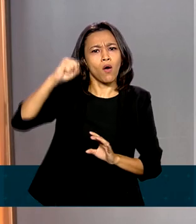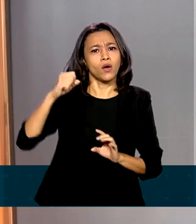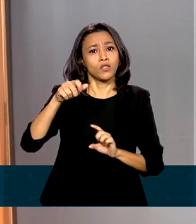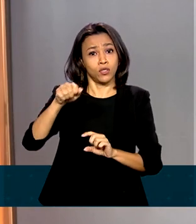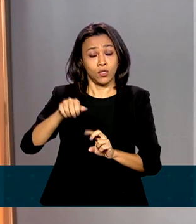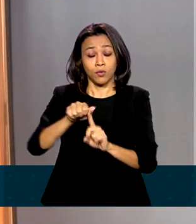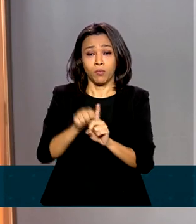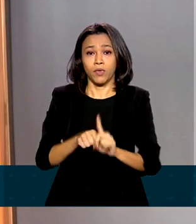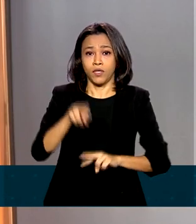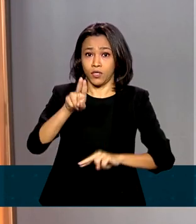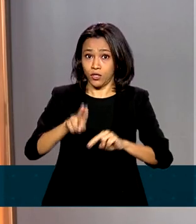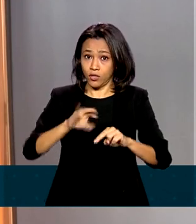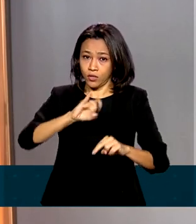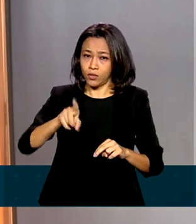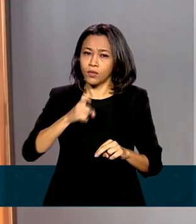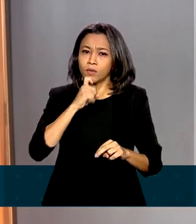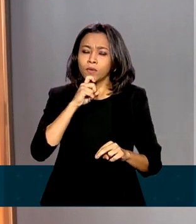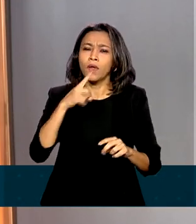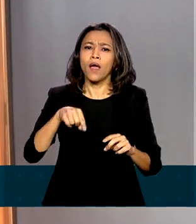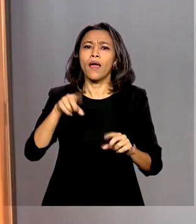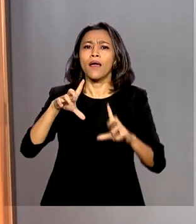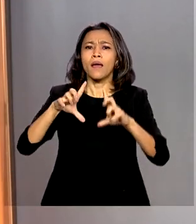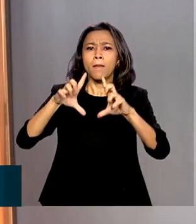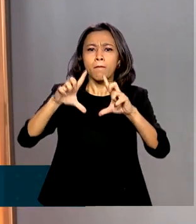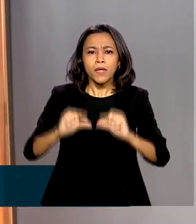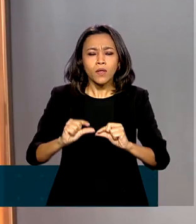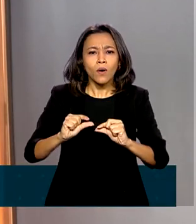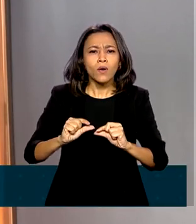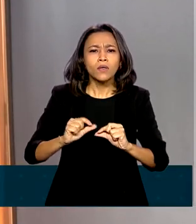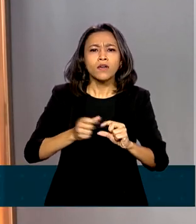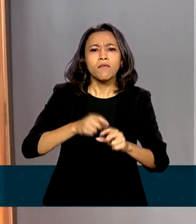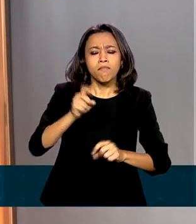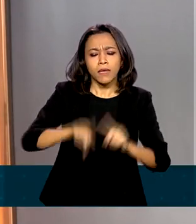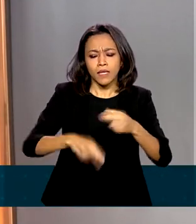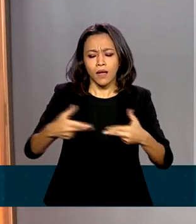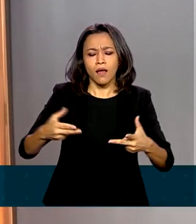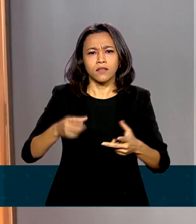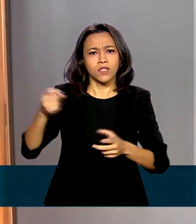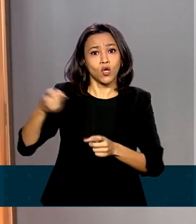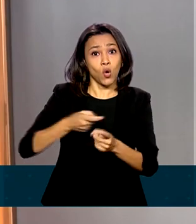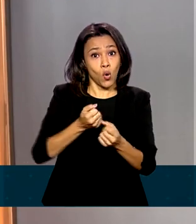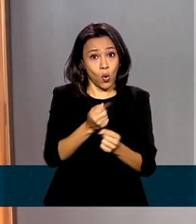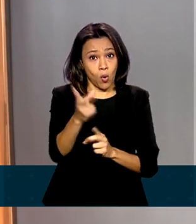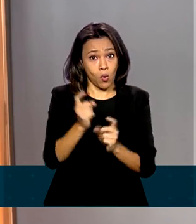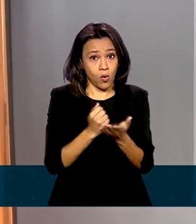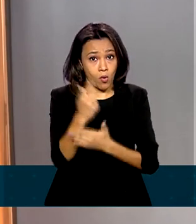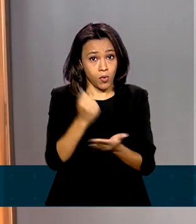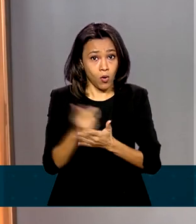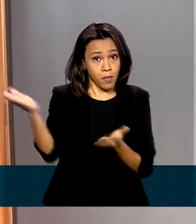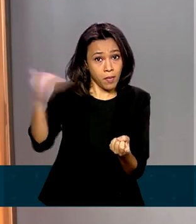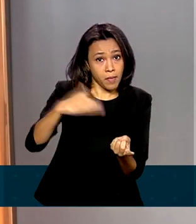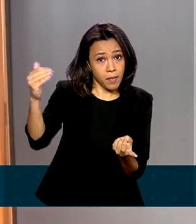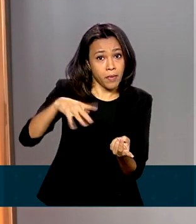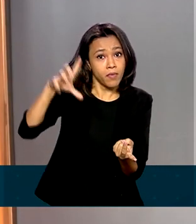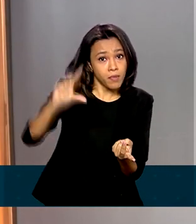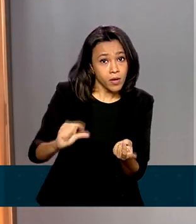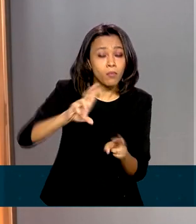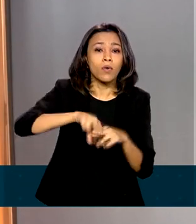de julho, estão a queda das importações, um dos efeitos da pandemia do coronavírus. O real